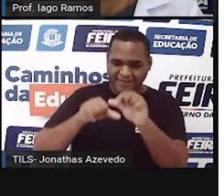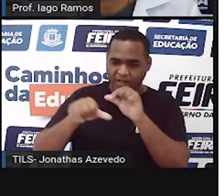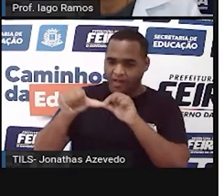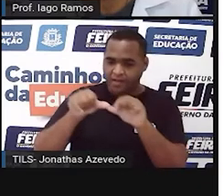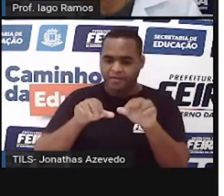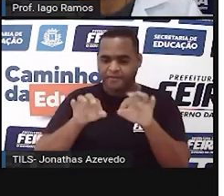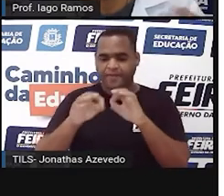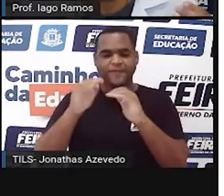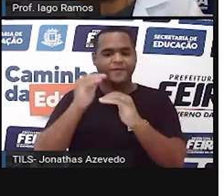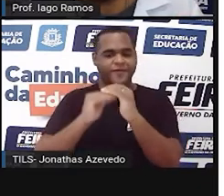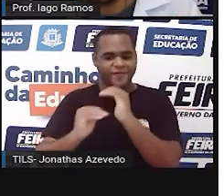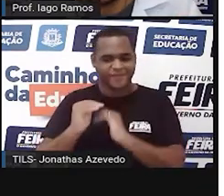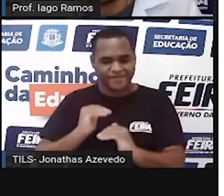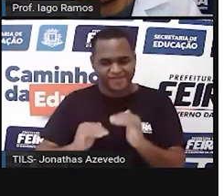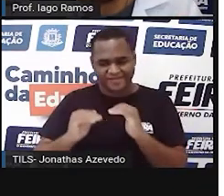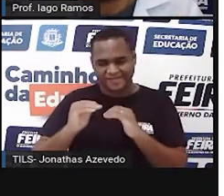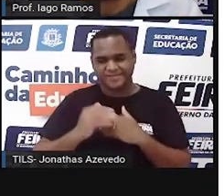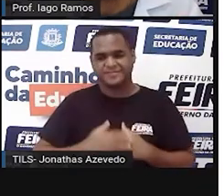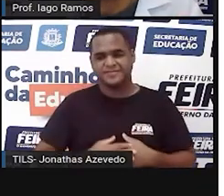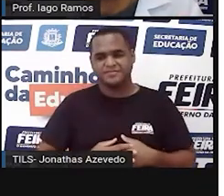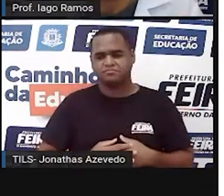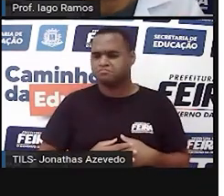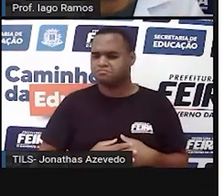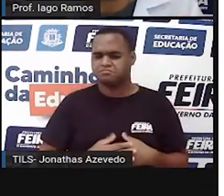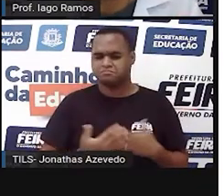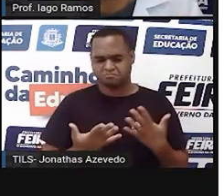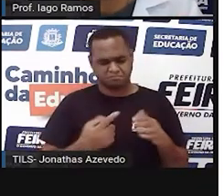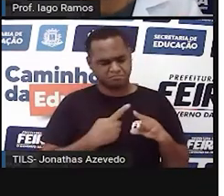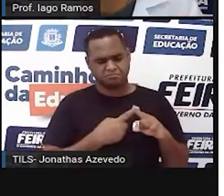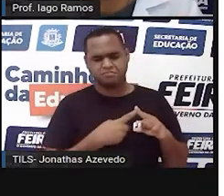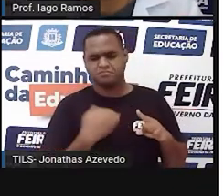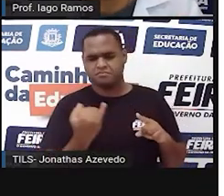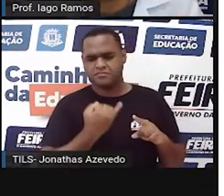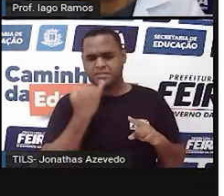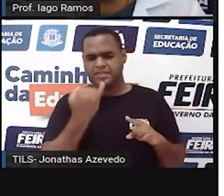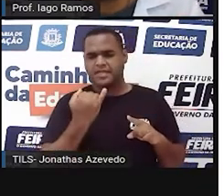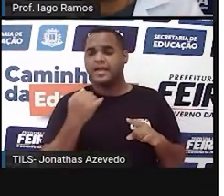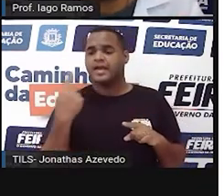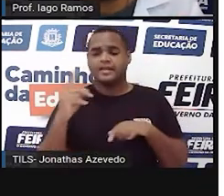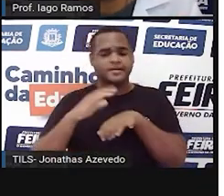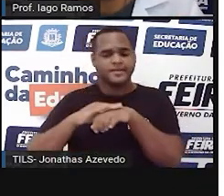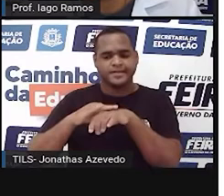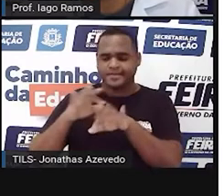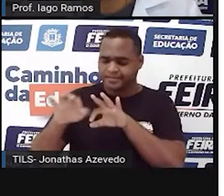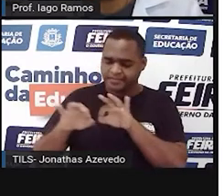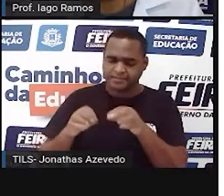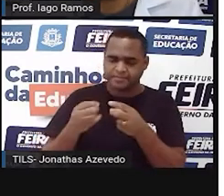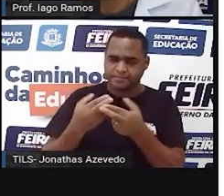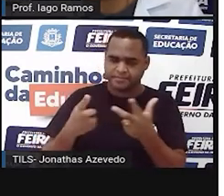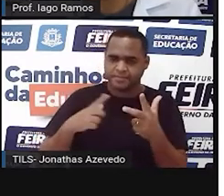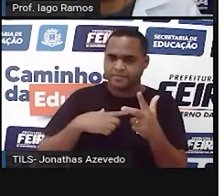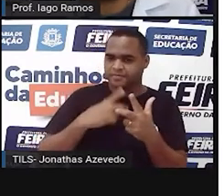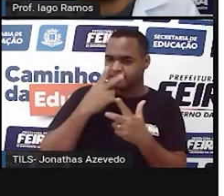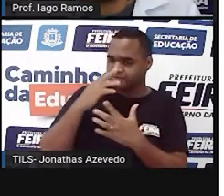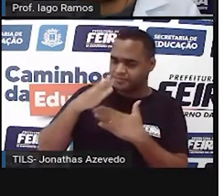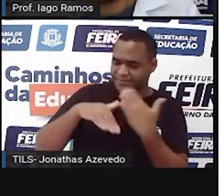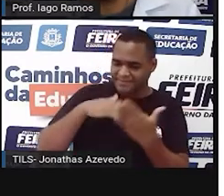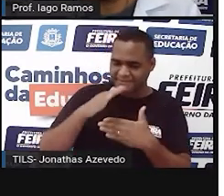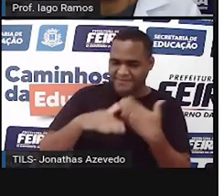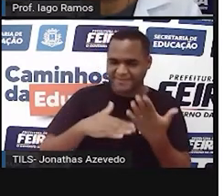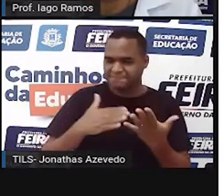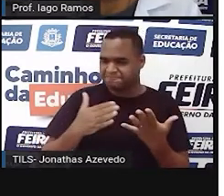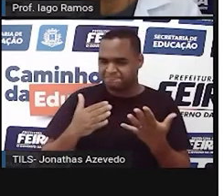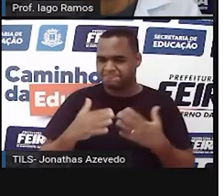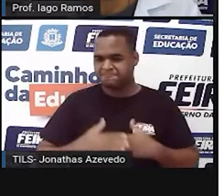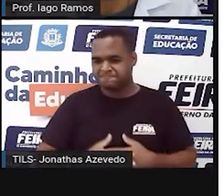forma decrescente. Porque ela está arrumada ali, na verdade, não está arrumada. Ela está meio bagunçadinha, né?